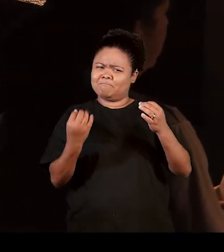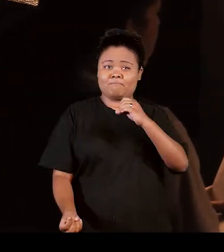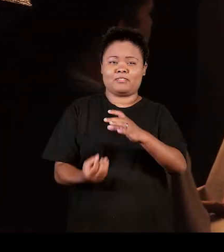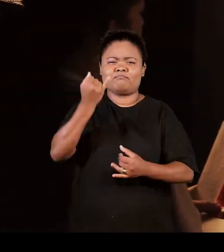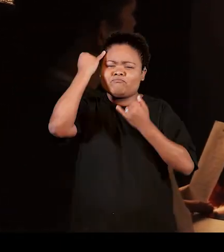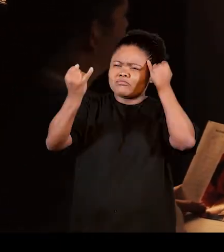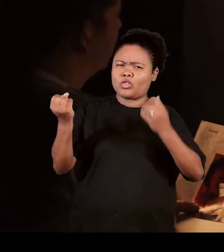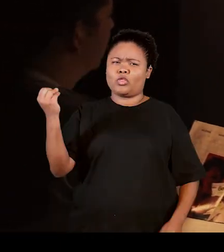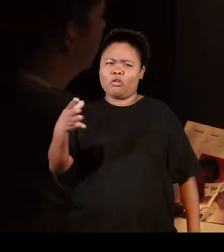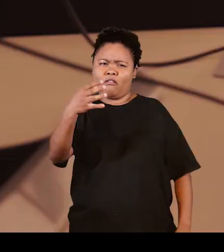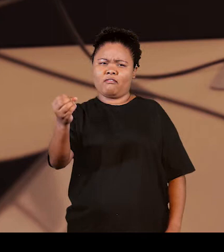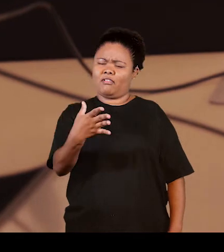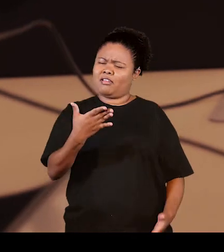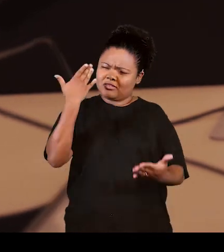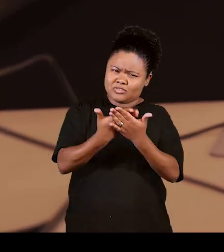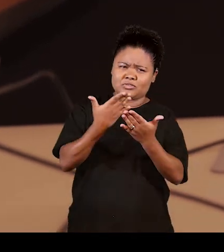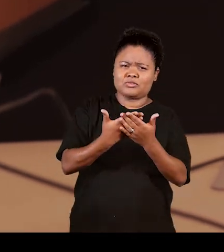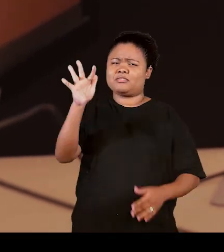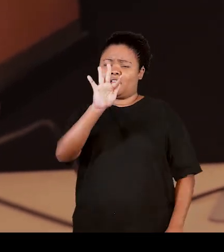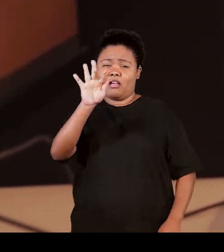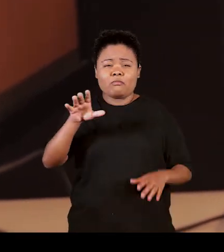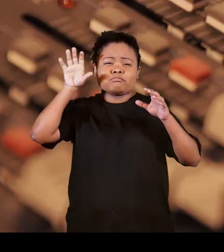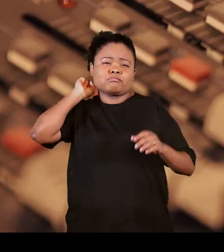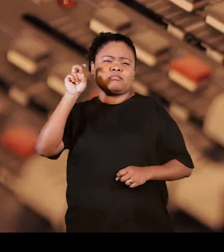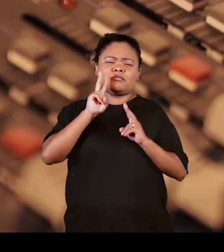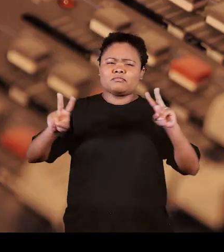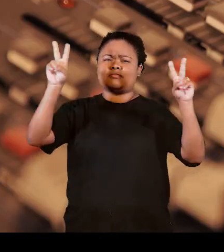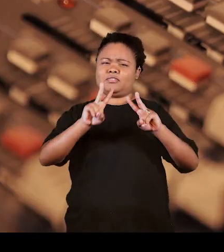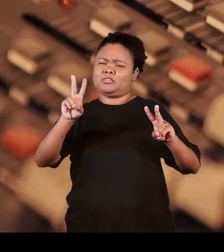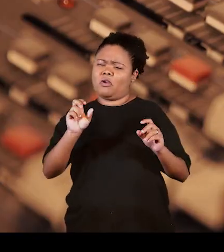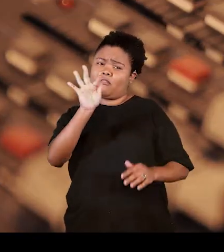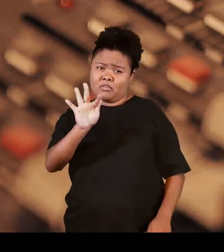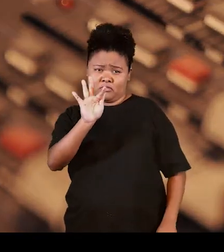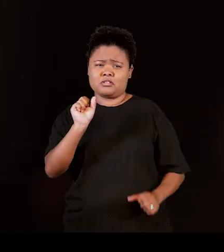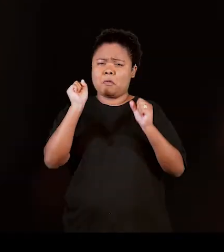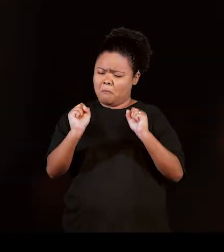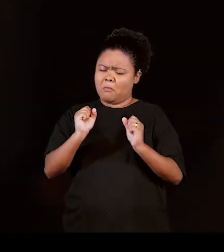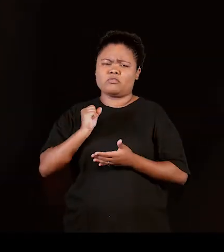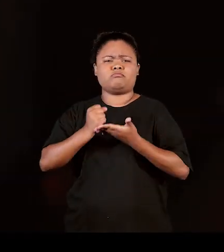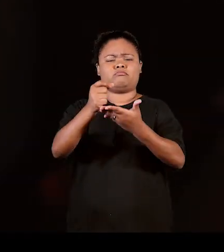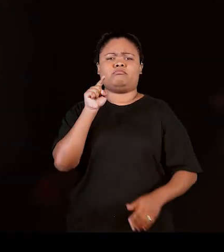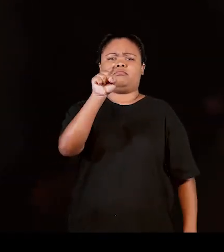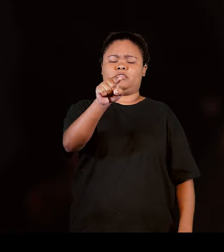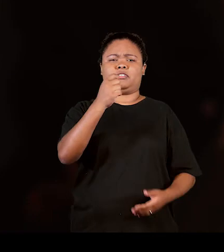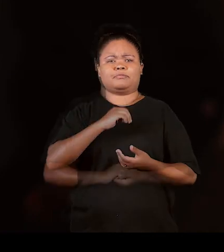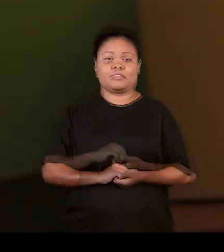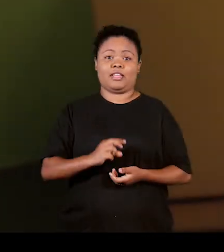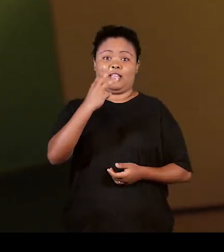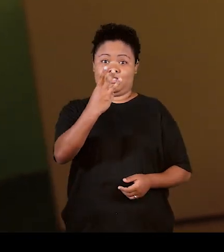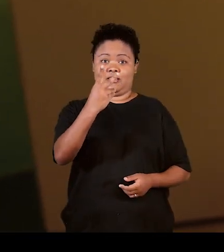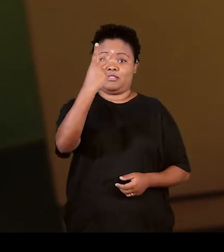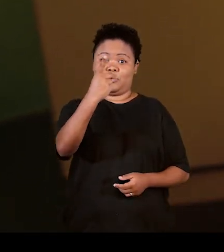Foque seus objetivos. Amplie seus horizontes. Movimente sua criatividade. Estude audiovisual em uma